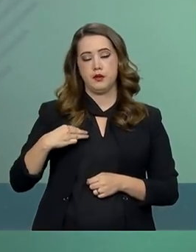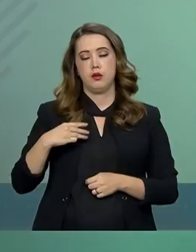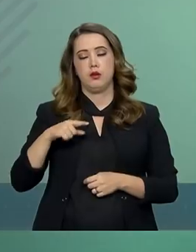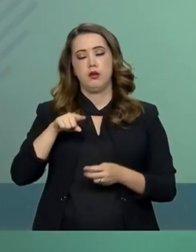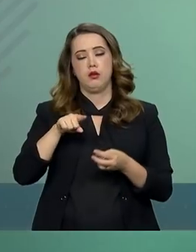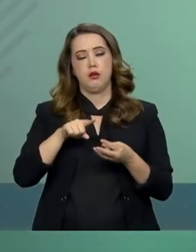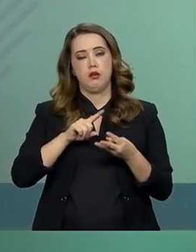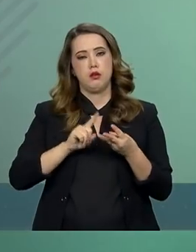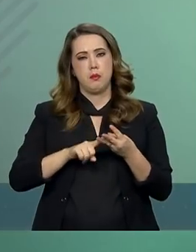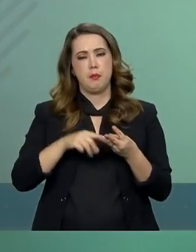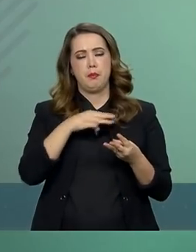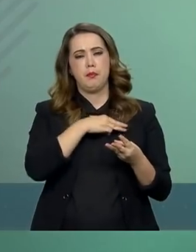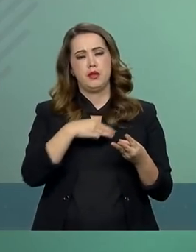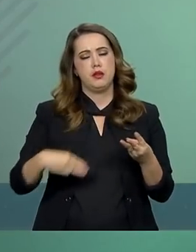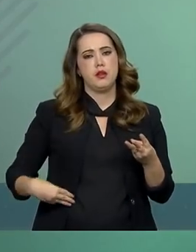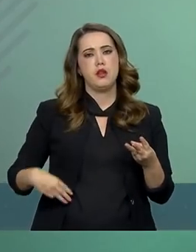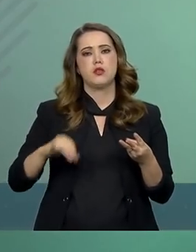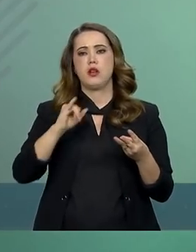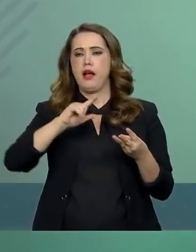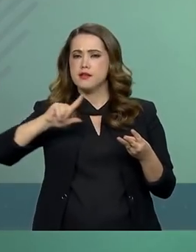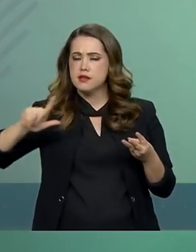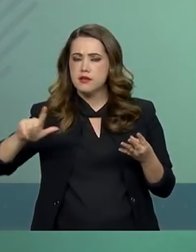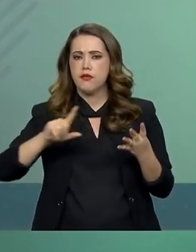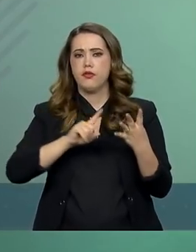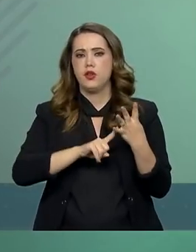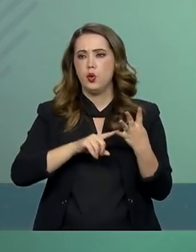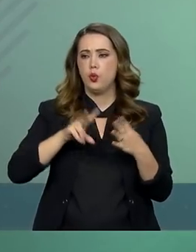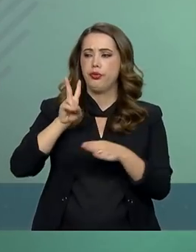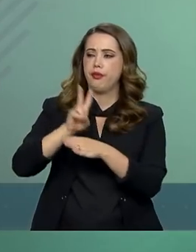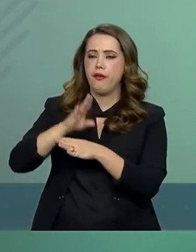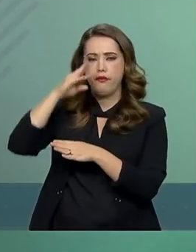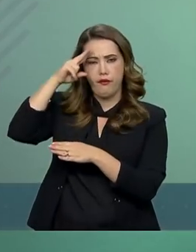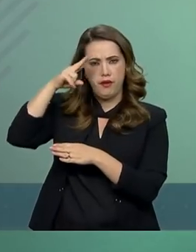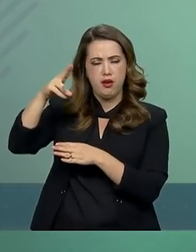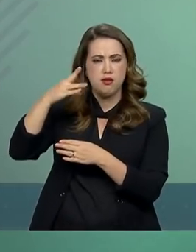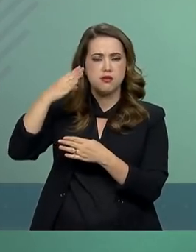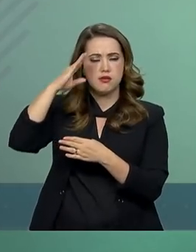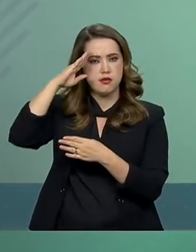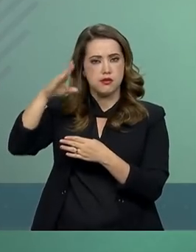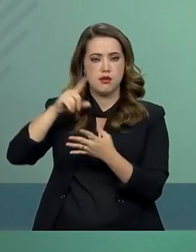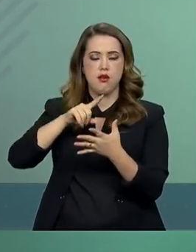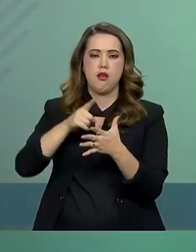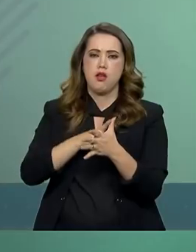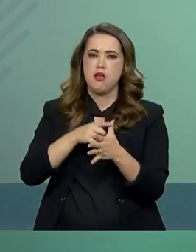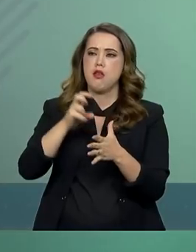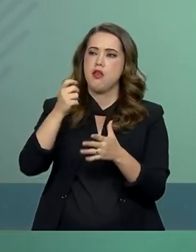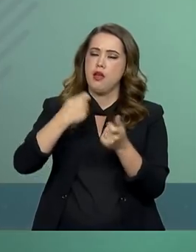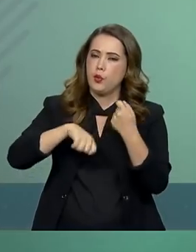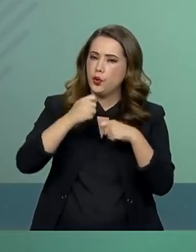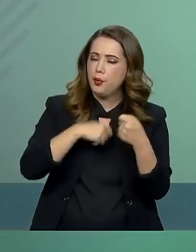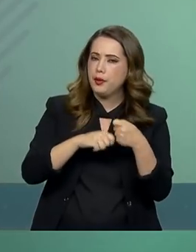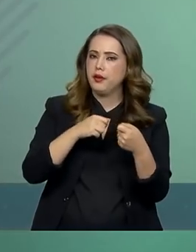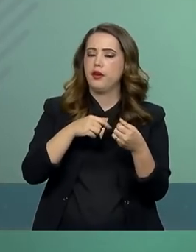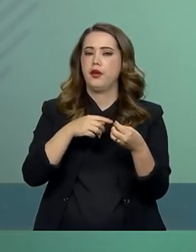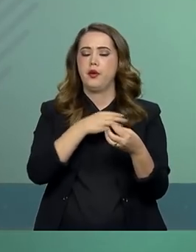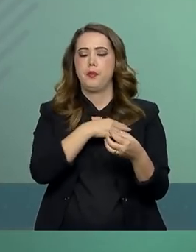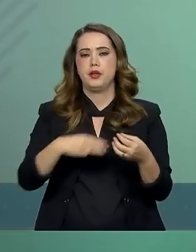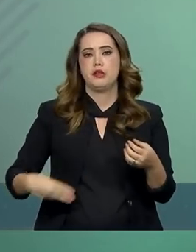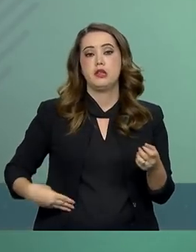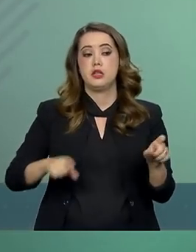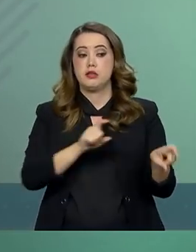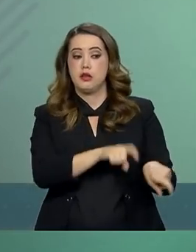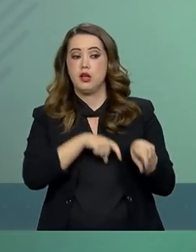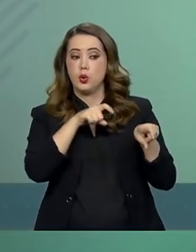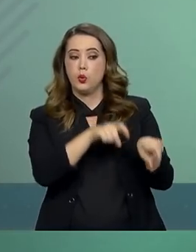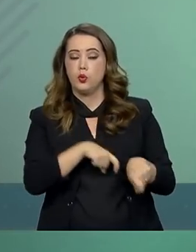chefe da Casa Civil, o ministro de Estado da Defesa, o ministro de Estado da Economia, ministro de Estado da